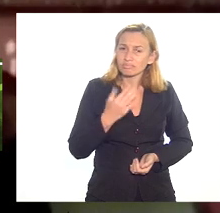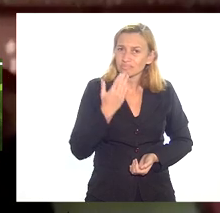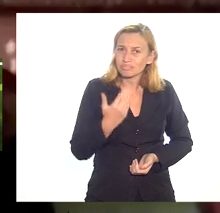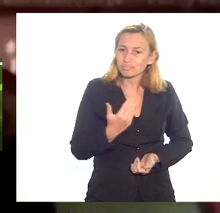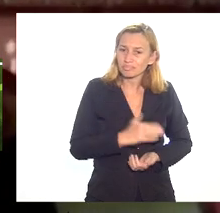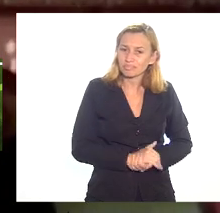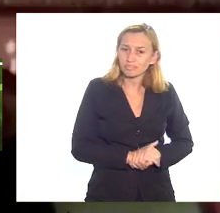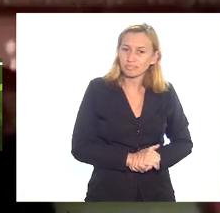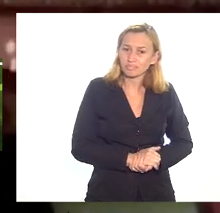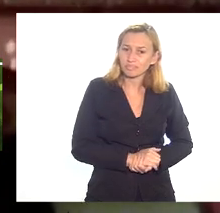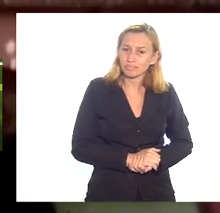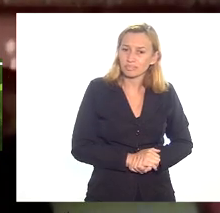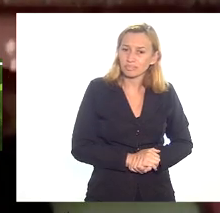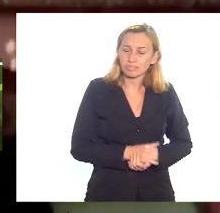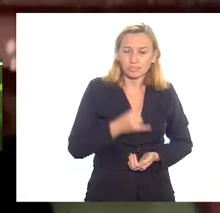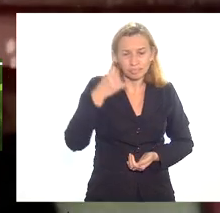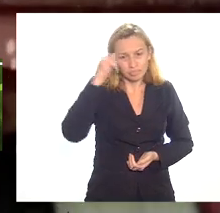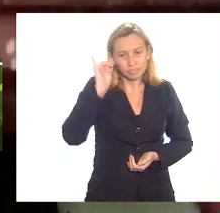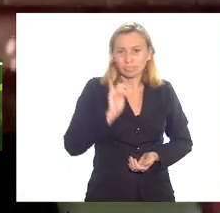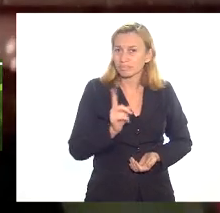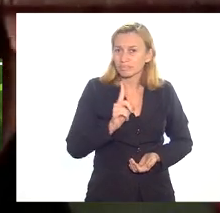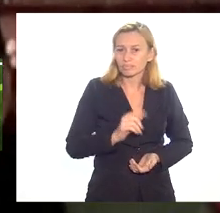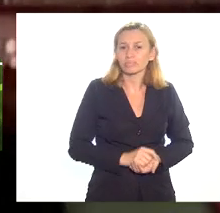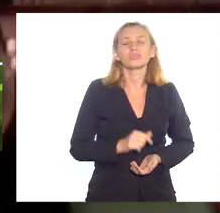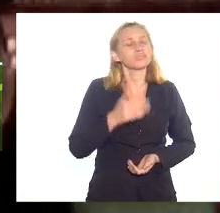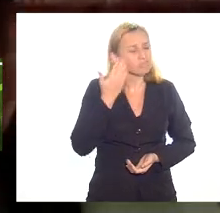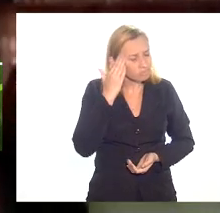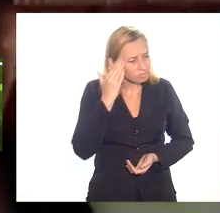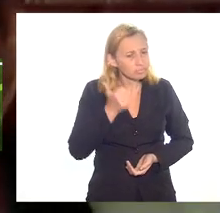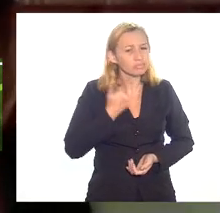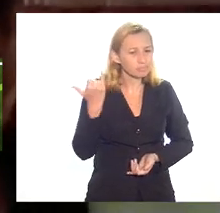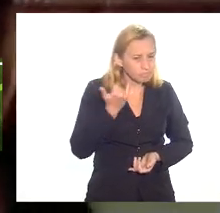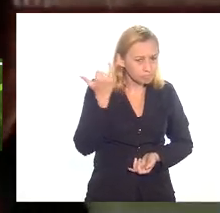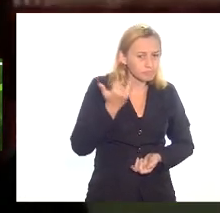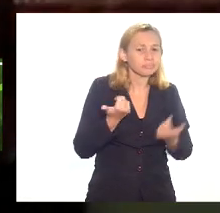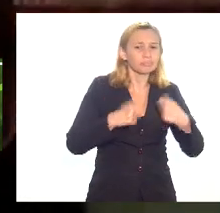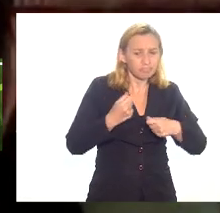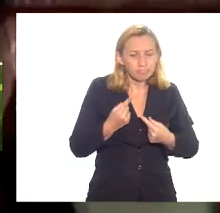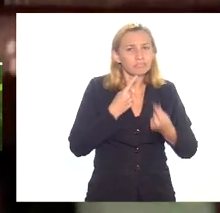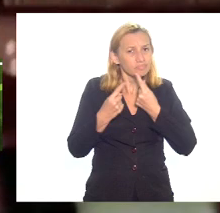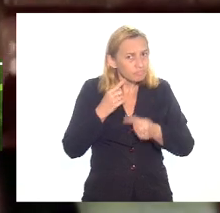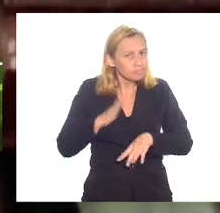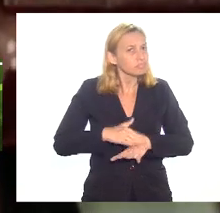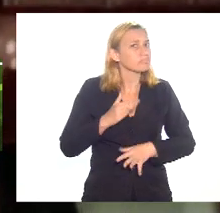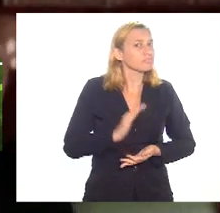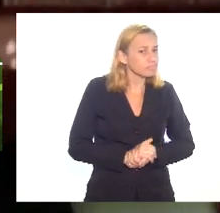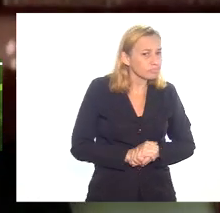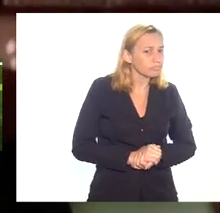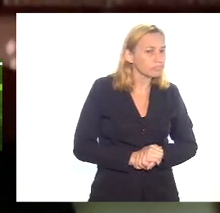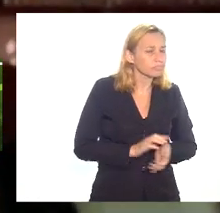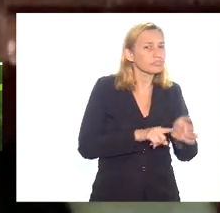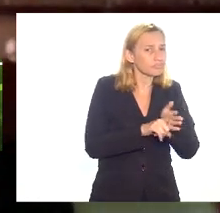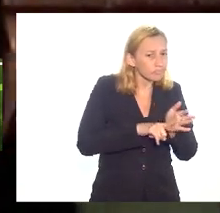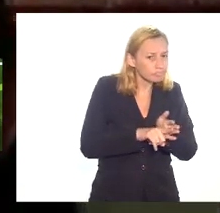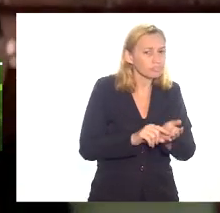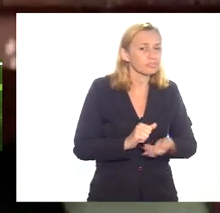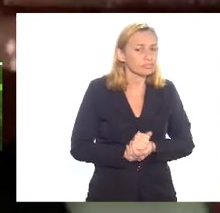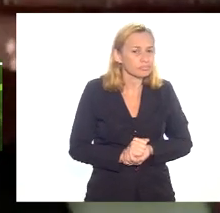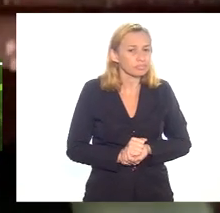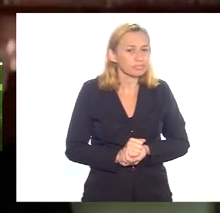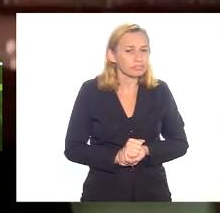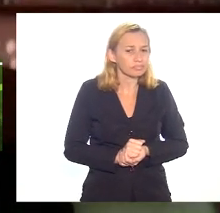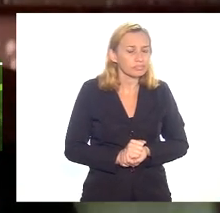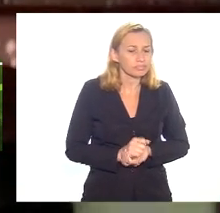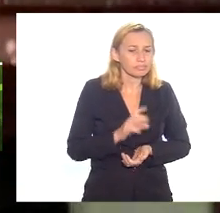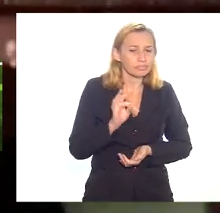do boi não a gente entende a importância eu acho que a gente precisa discutir mais incentivo fiscal tem que deixar de ser um